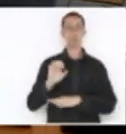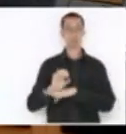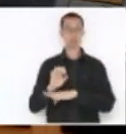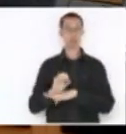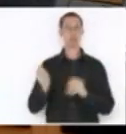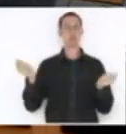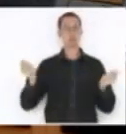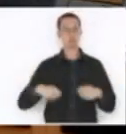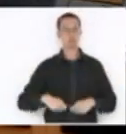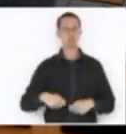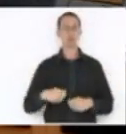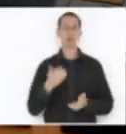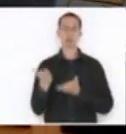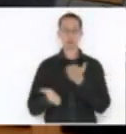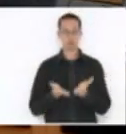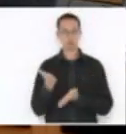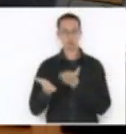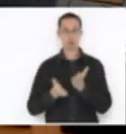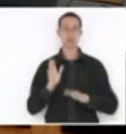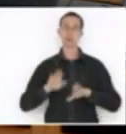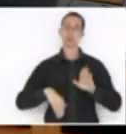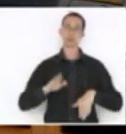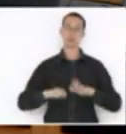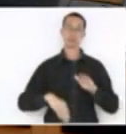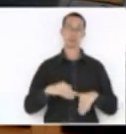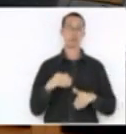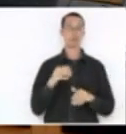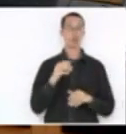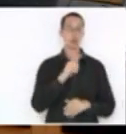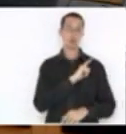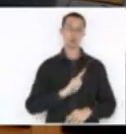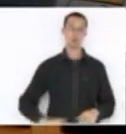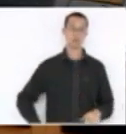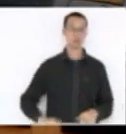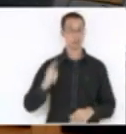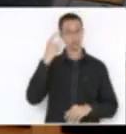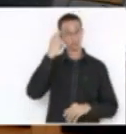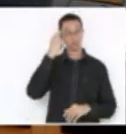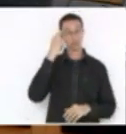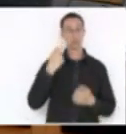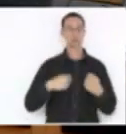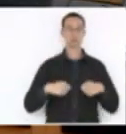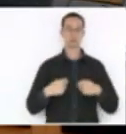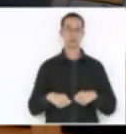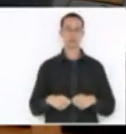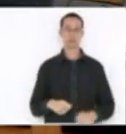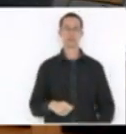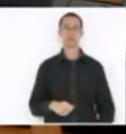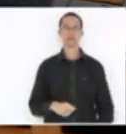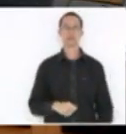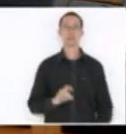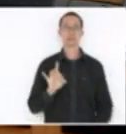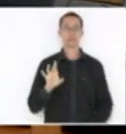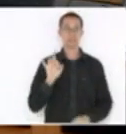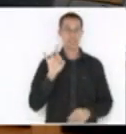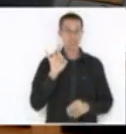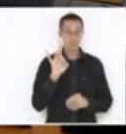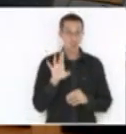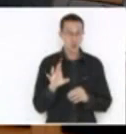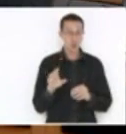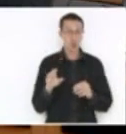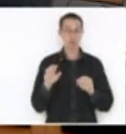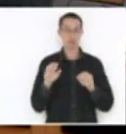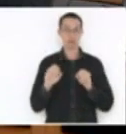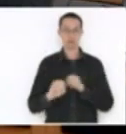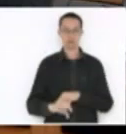acordo com a necessidade que o governo entender que assim deva ser. Se ficar apenas educação especial, nós